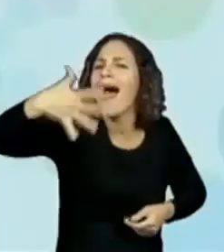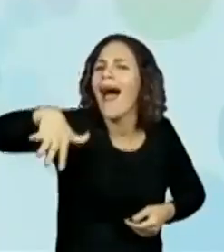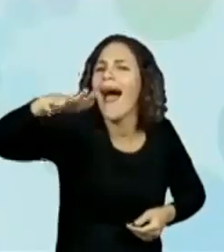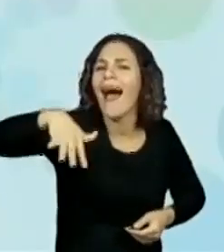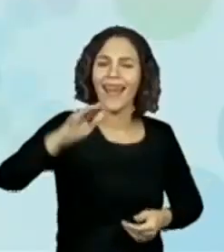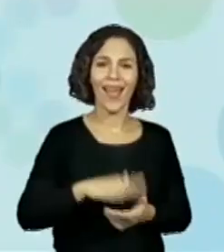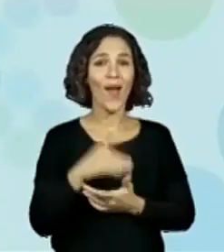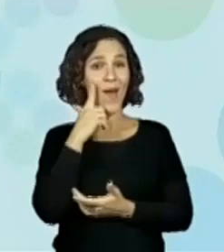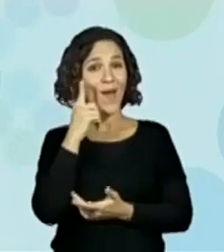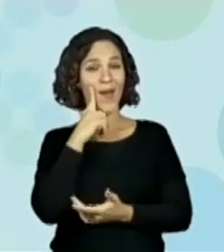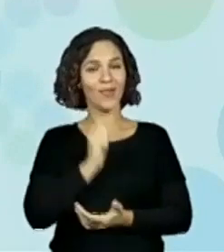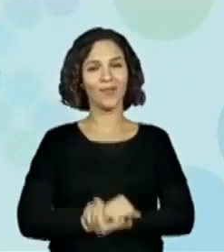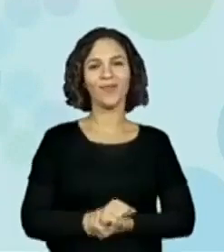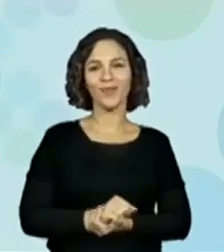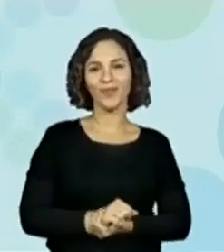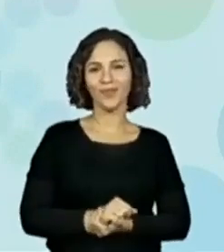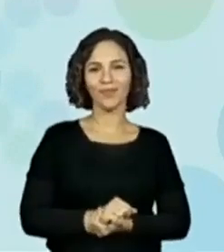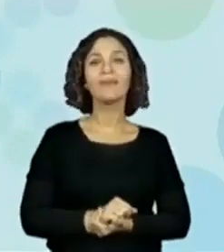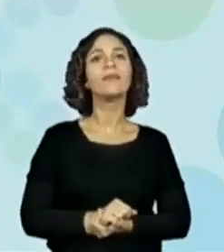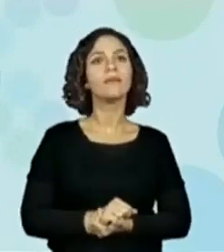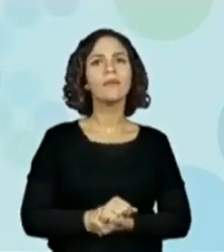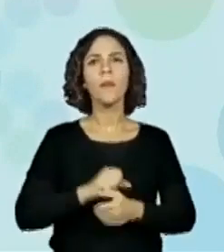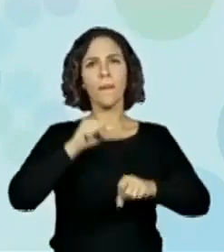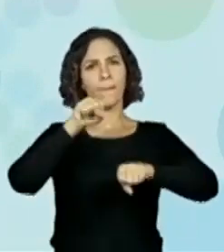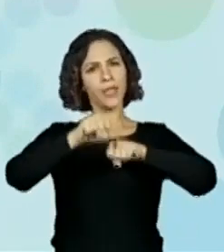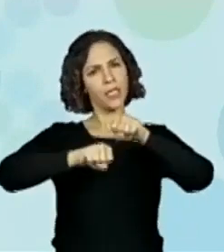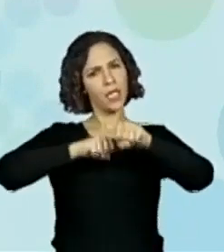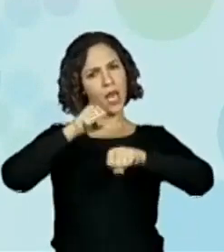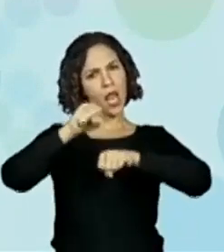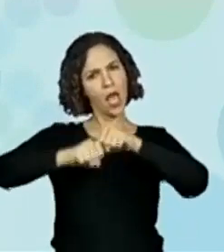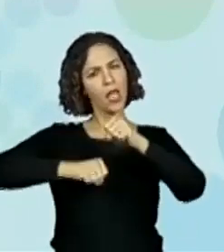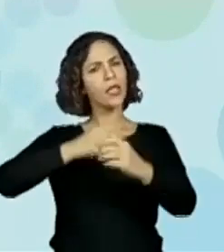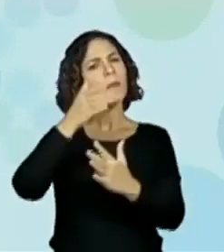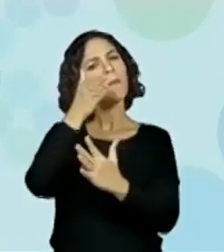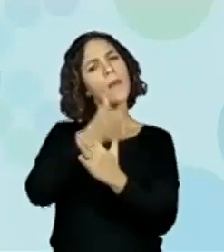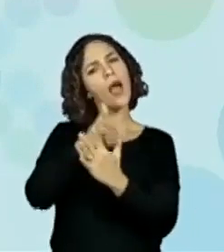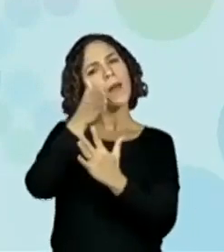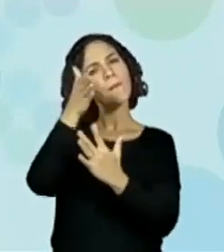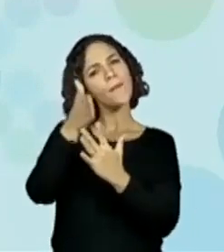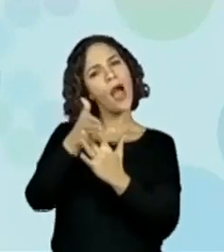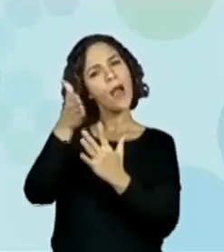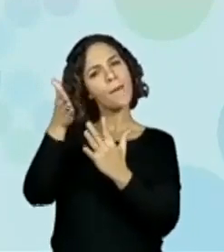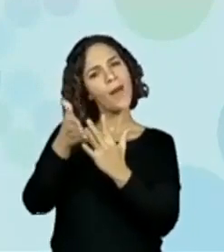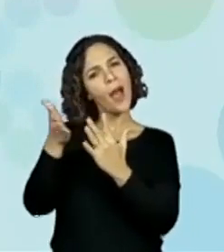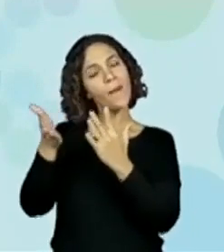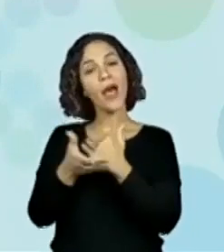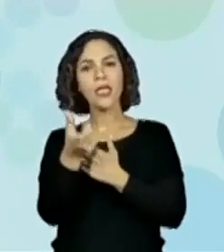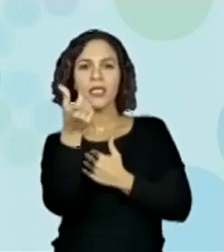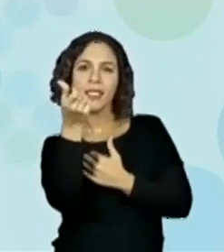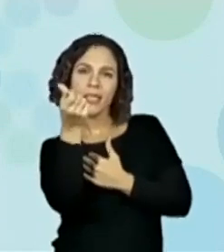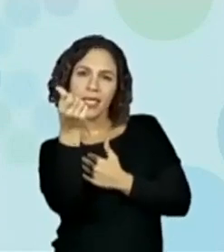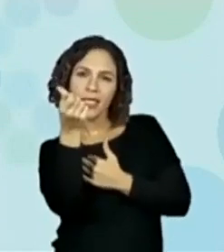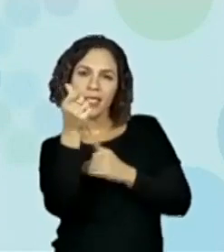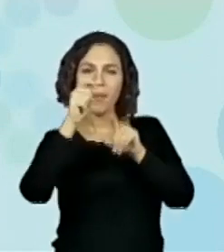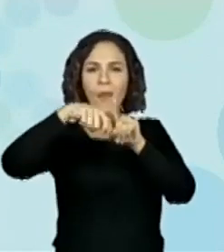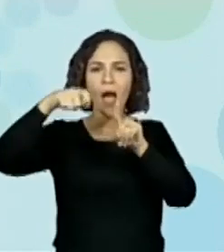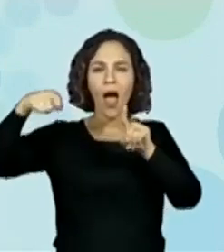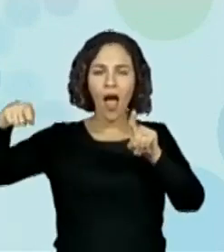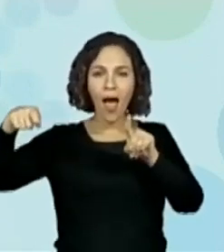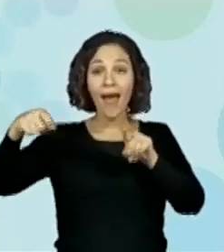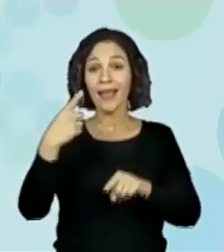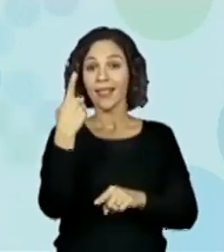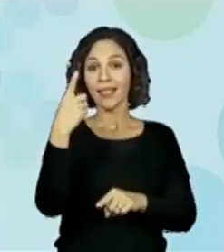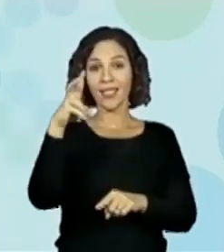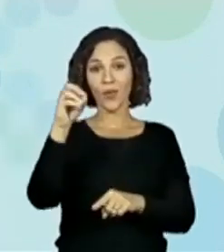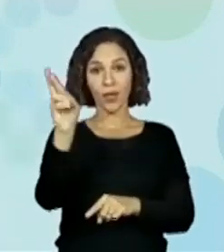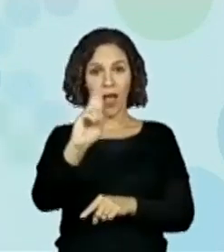Observe essa oferta. Bicicleta em seis vezes de 150 reais, sem entrada. Vamos